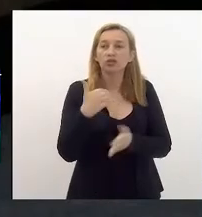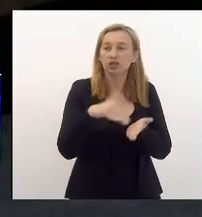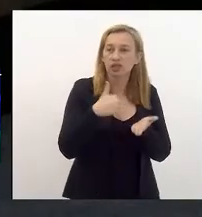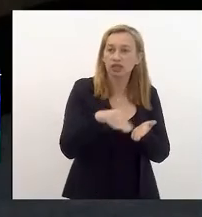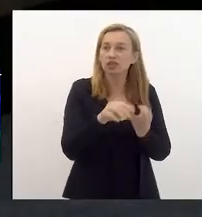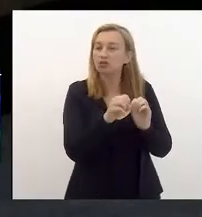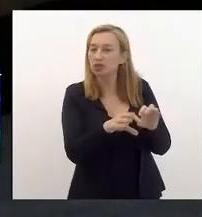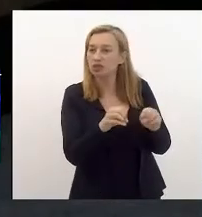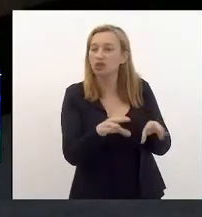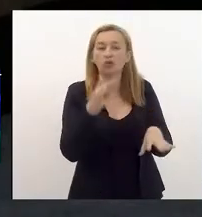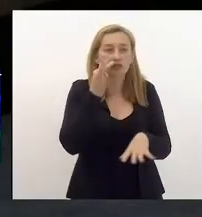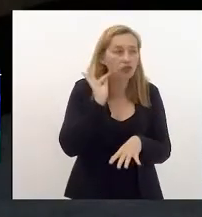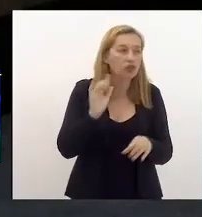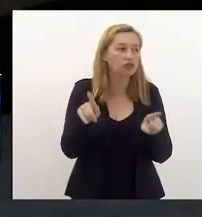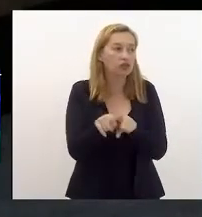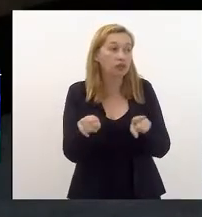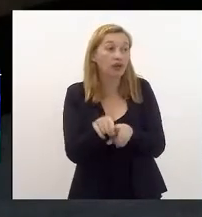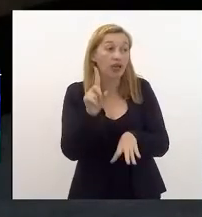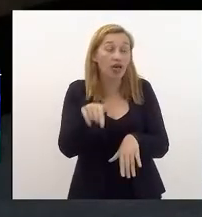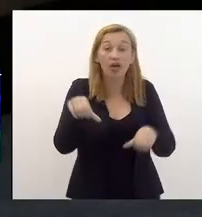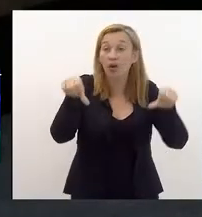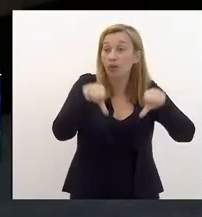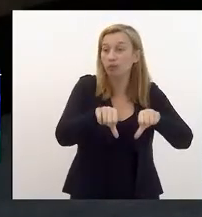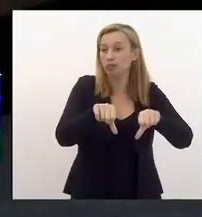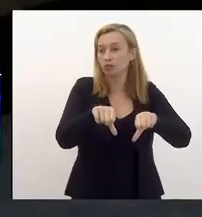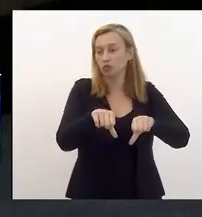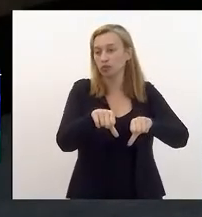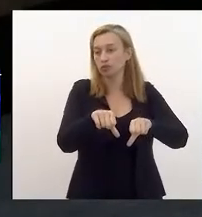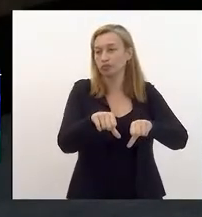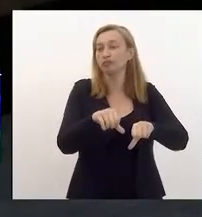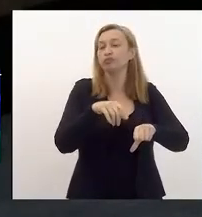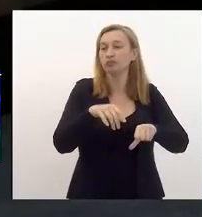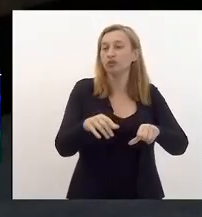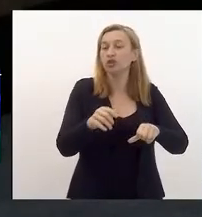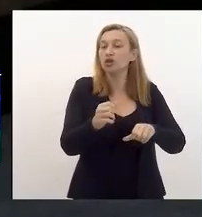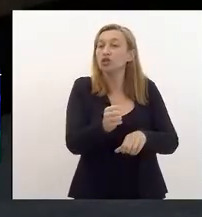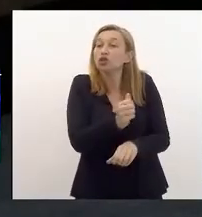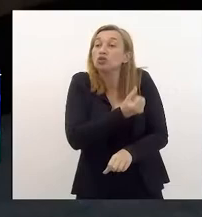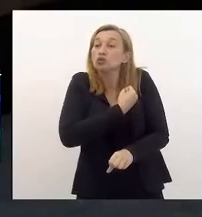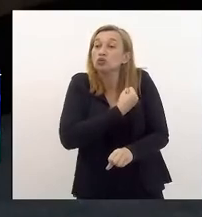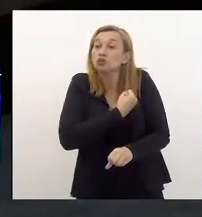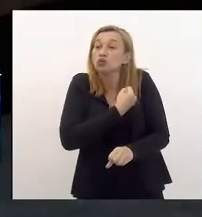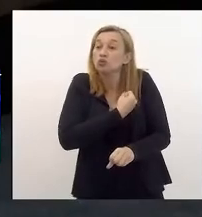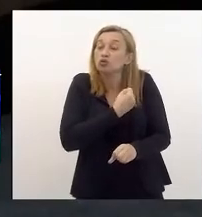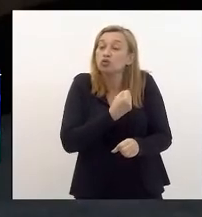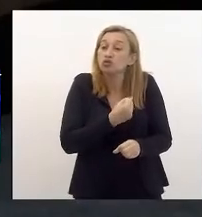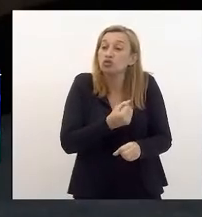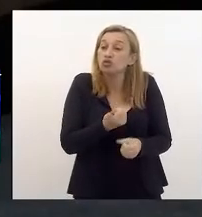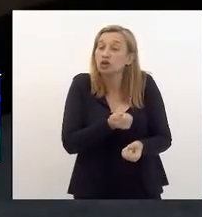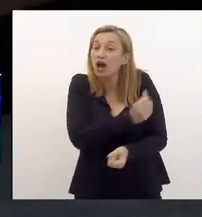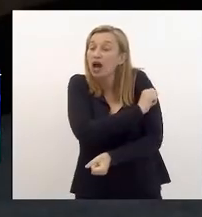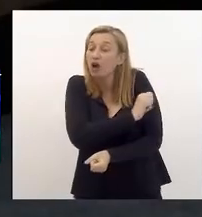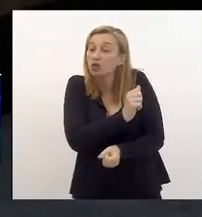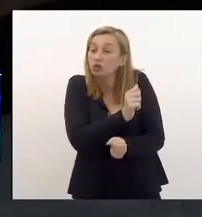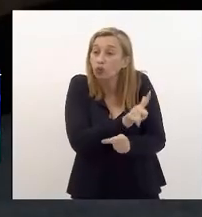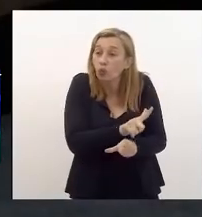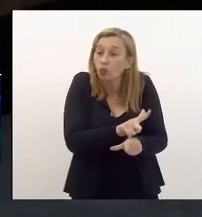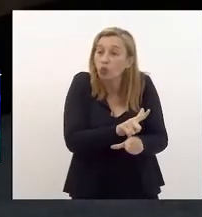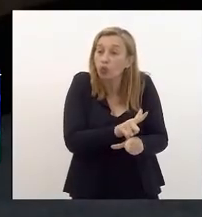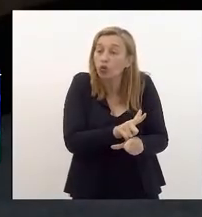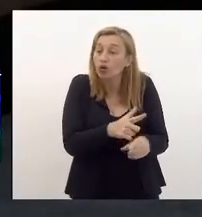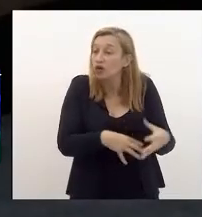Flávio também, é muito perigoso diante desse quadro de evasão na rede estadual que a gente possa começar no ano que vem, André,